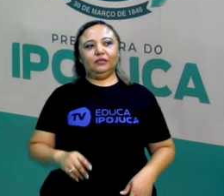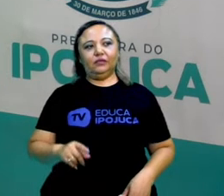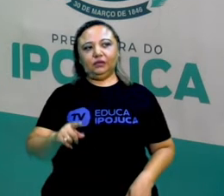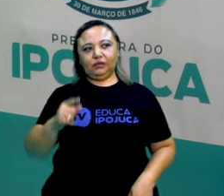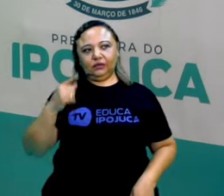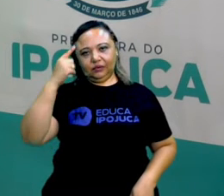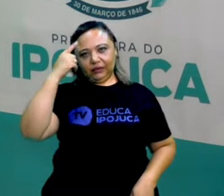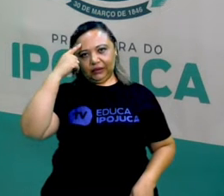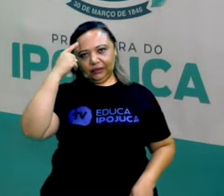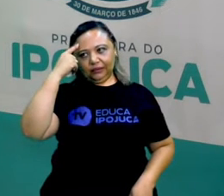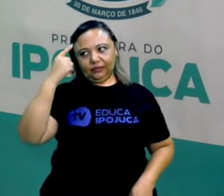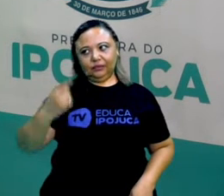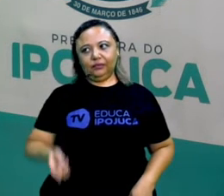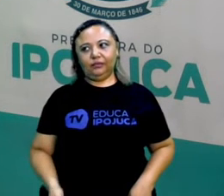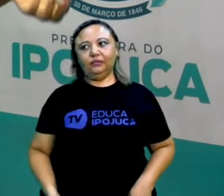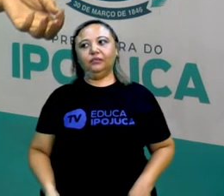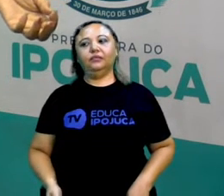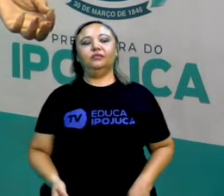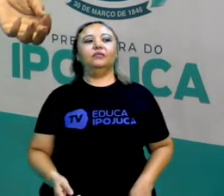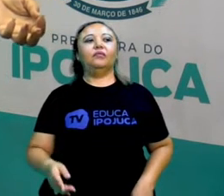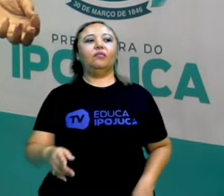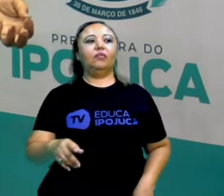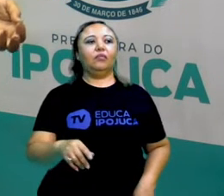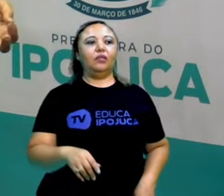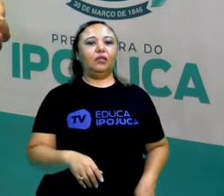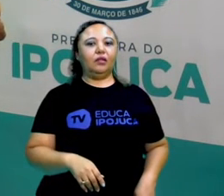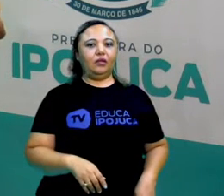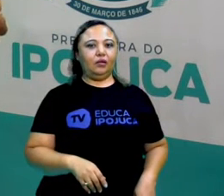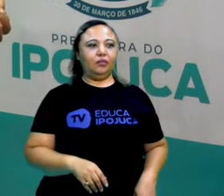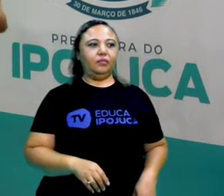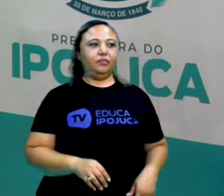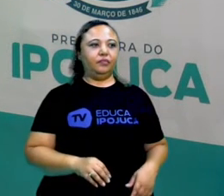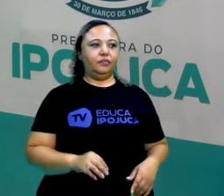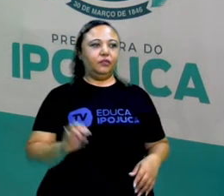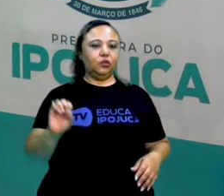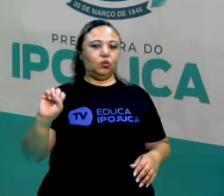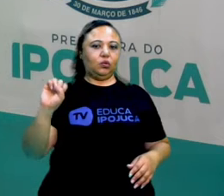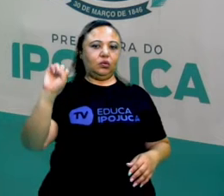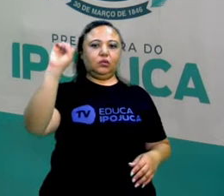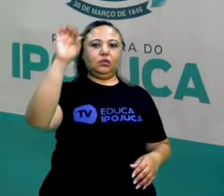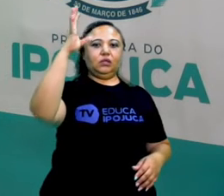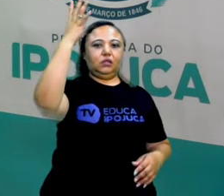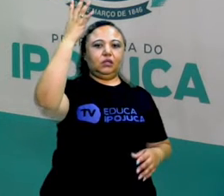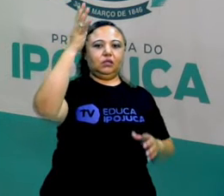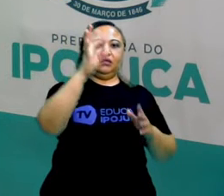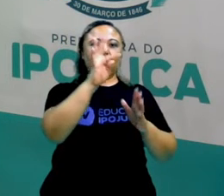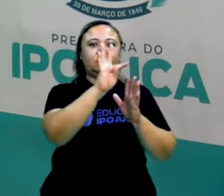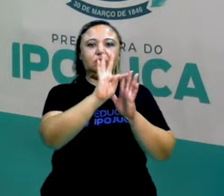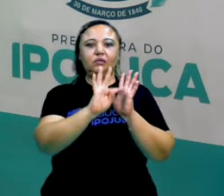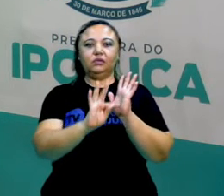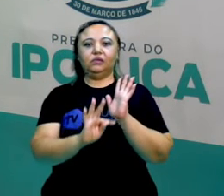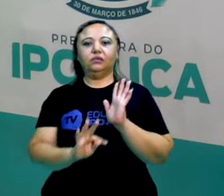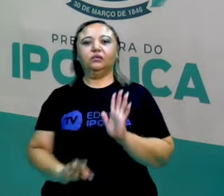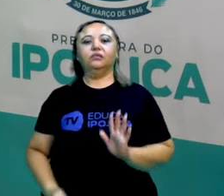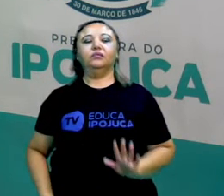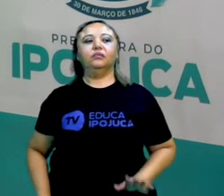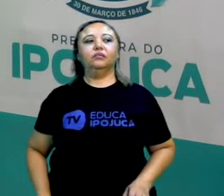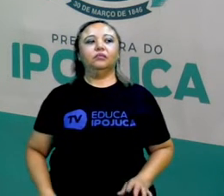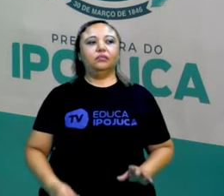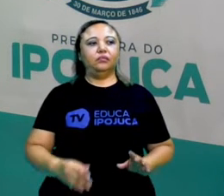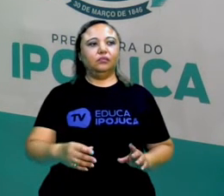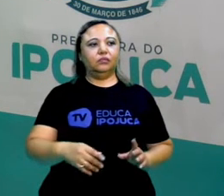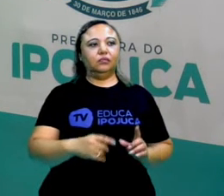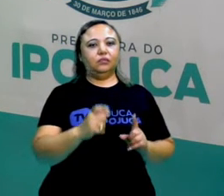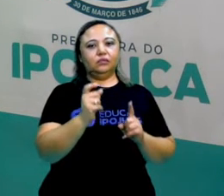vem na sua mente aquilo que aconteceu no nosso texto, o que é sorrateiramente. Vem palavras,